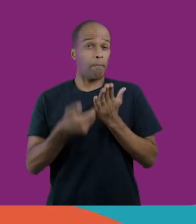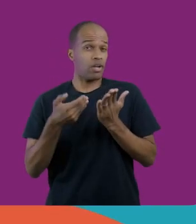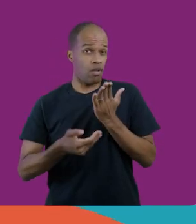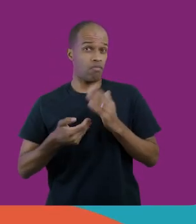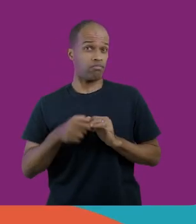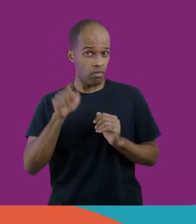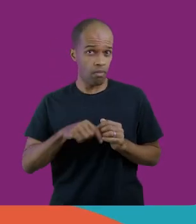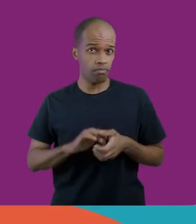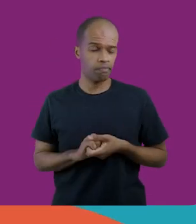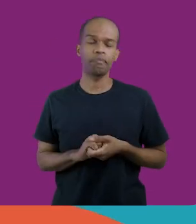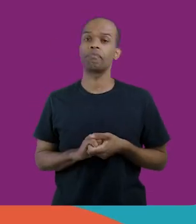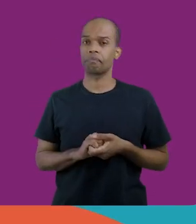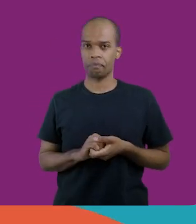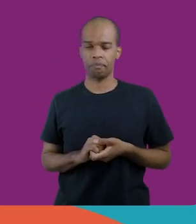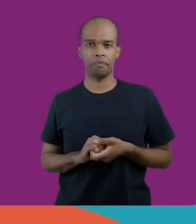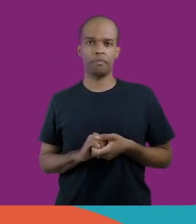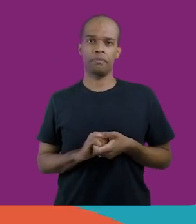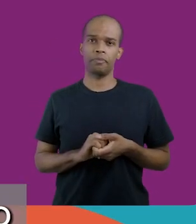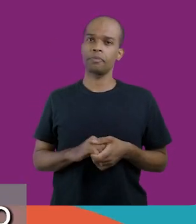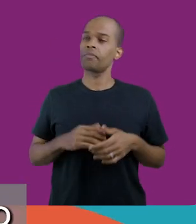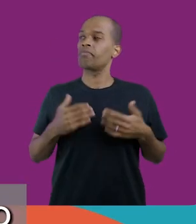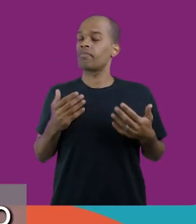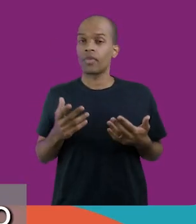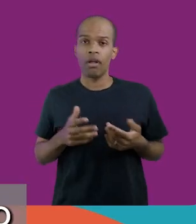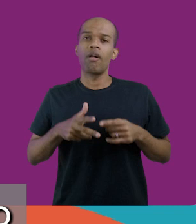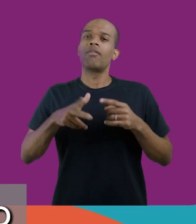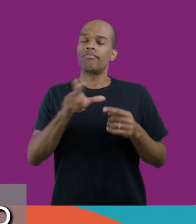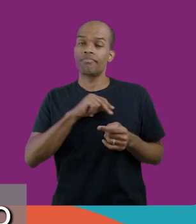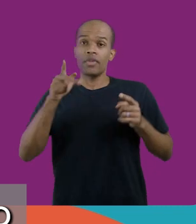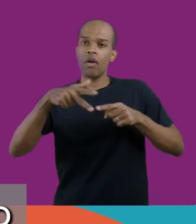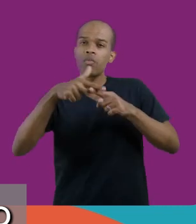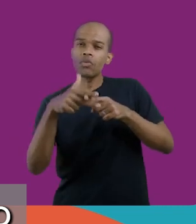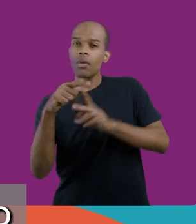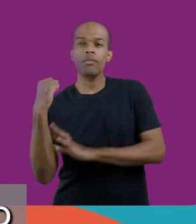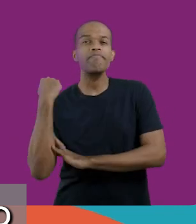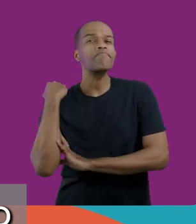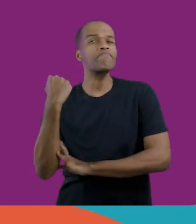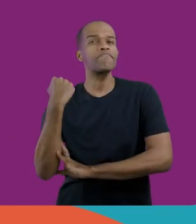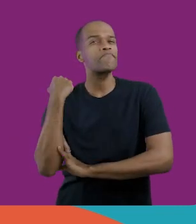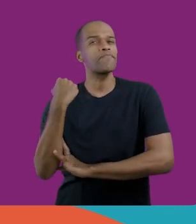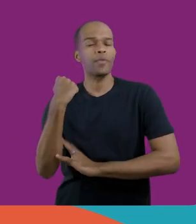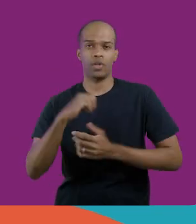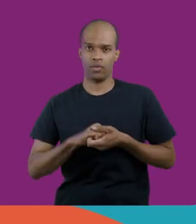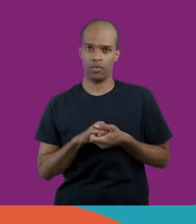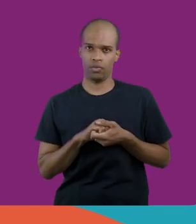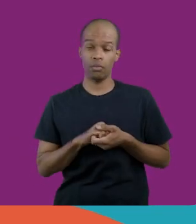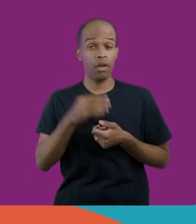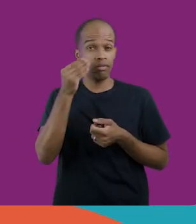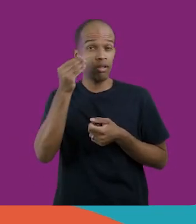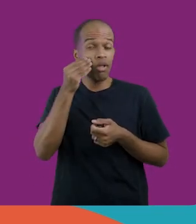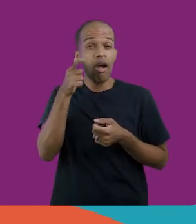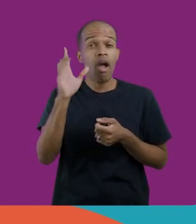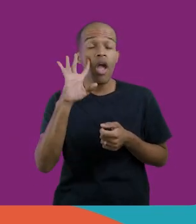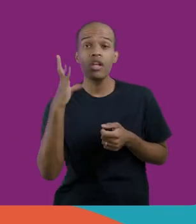durante a pandemia? É um instrumento extremamente poderoso para você